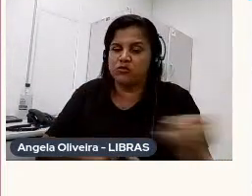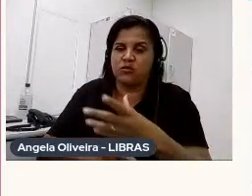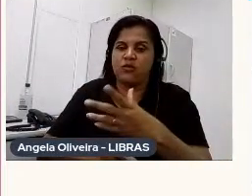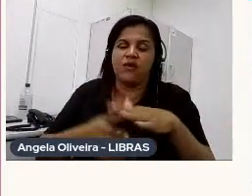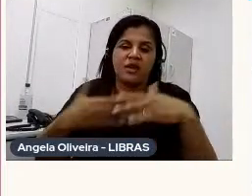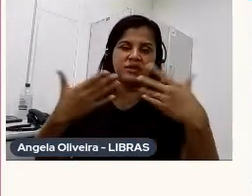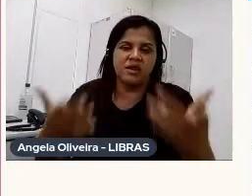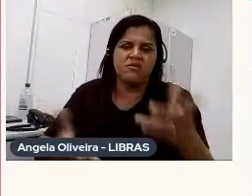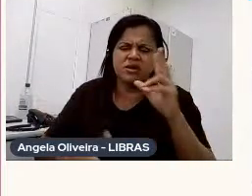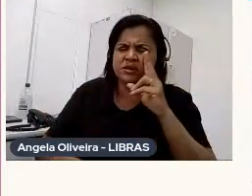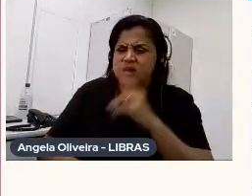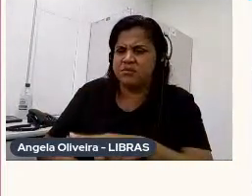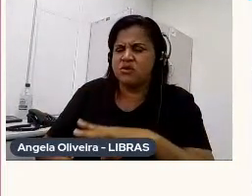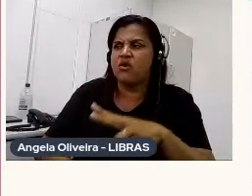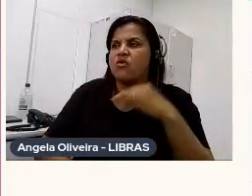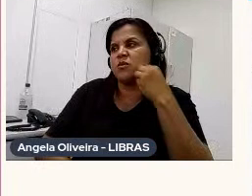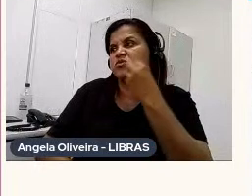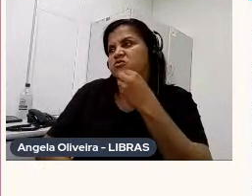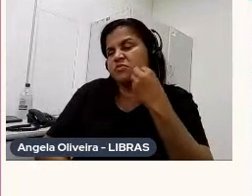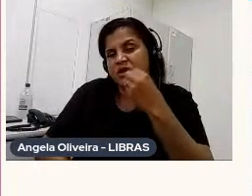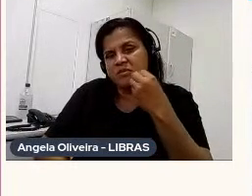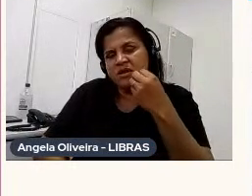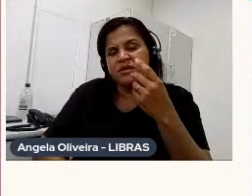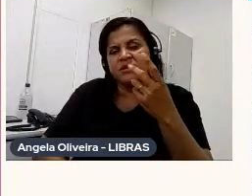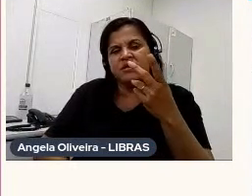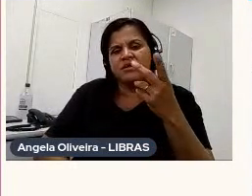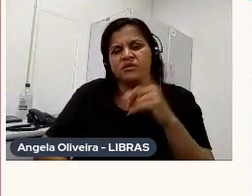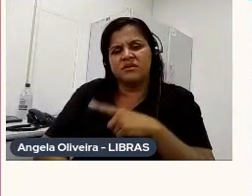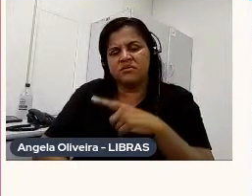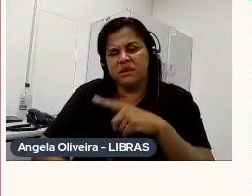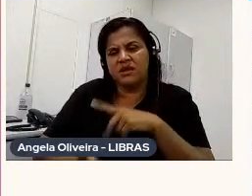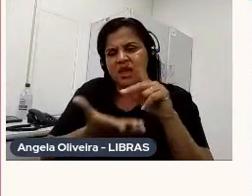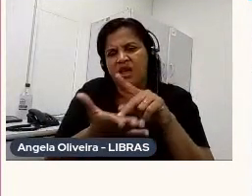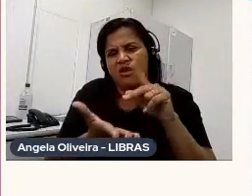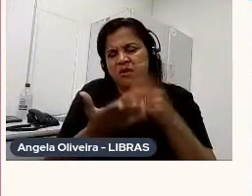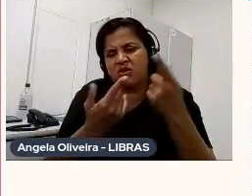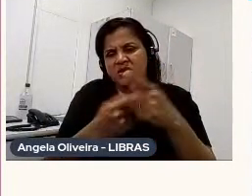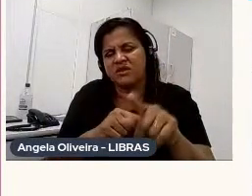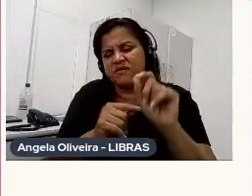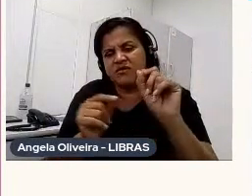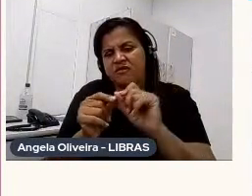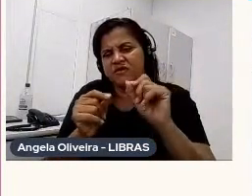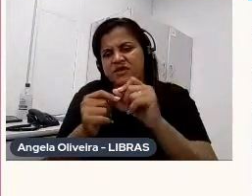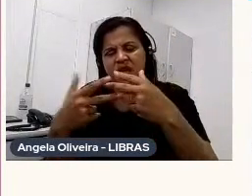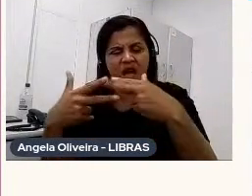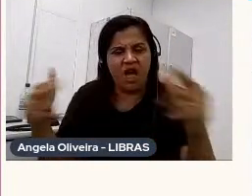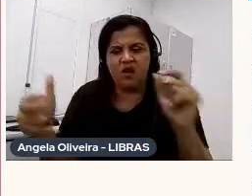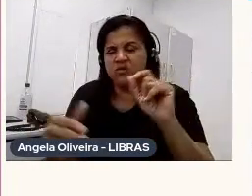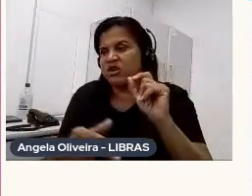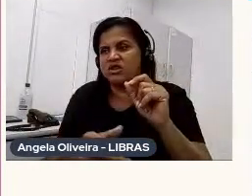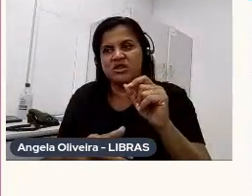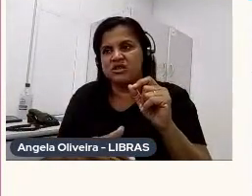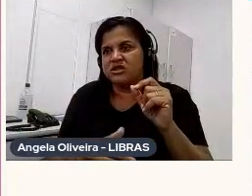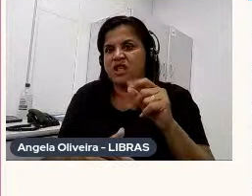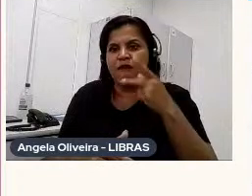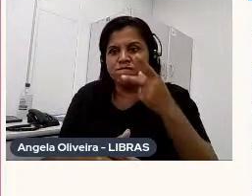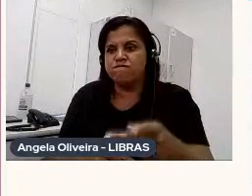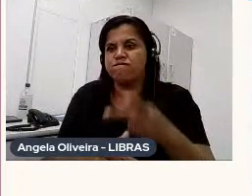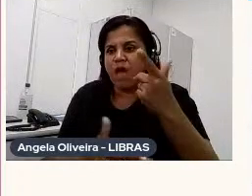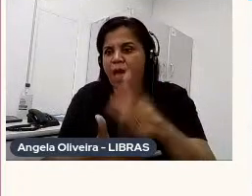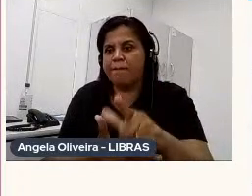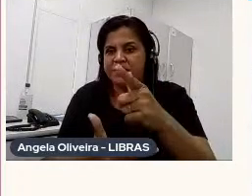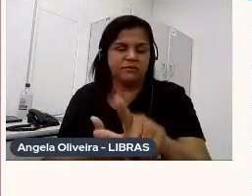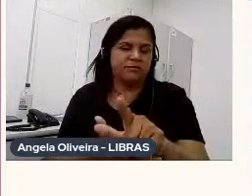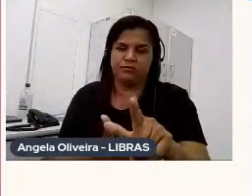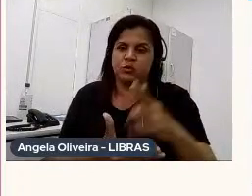olho ele como uma experimentação, para ter realmente um desafio de fazer algo que a gente já não está repetindo do outro projeto, né,